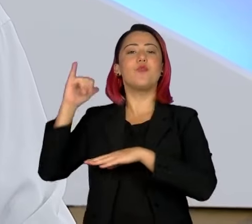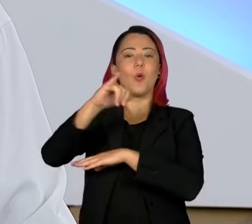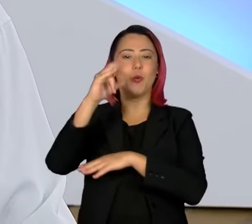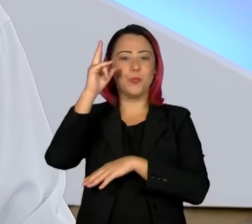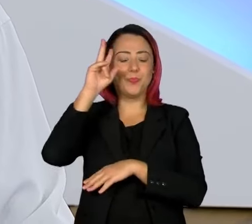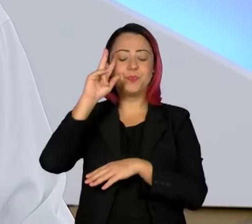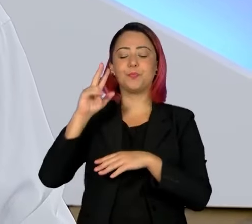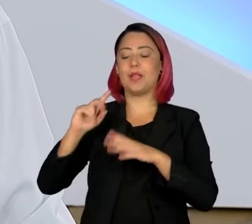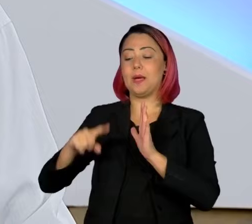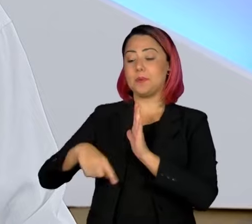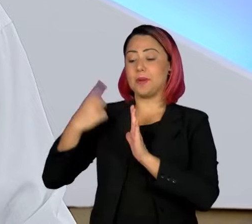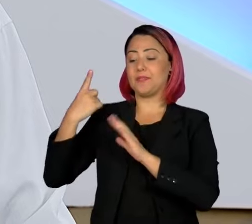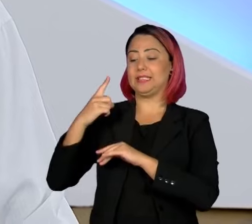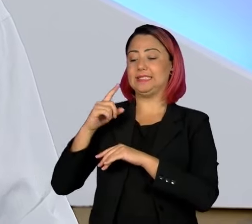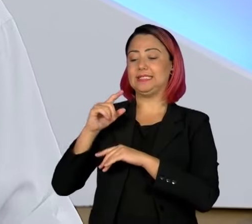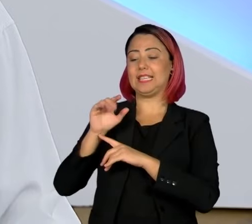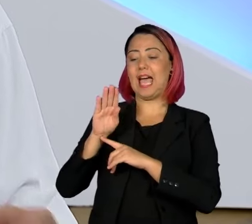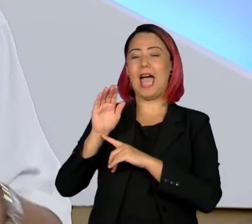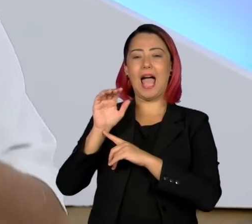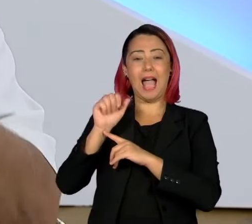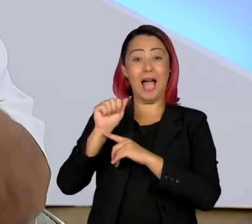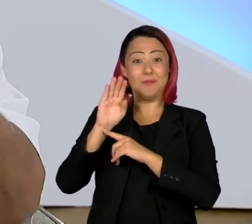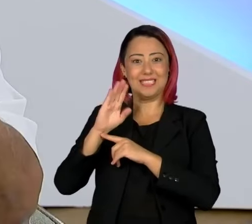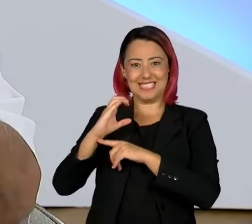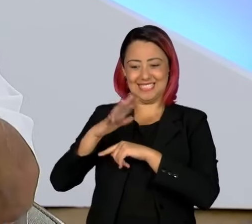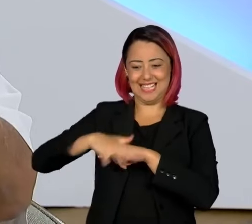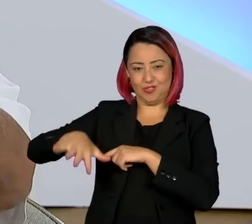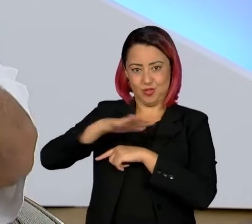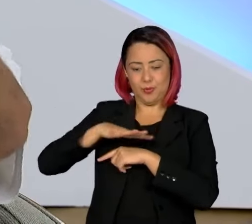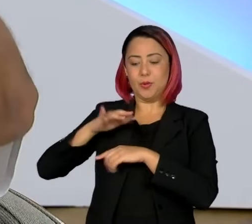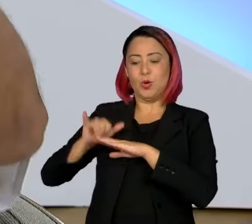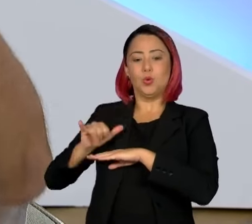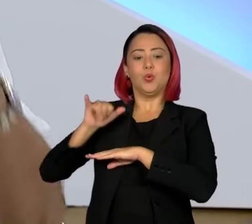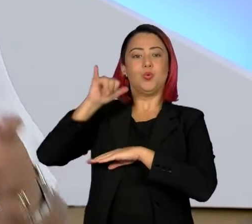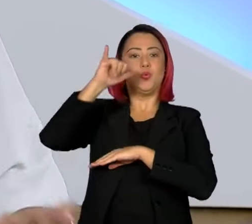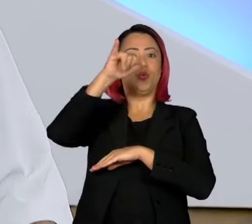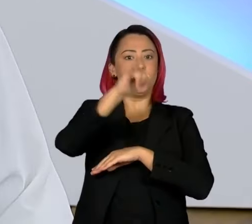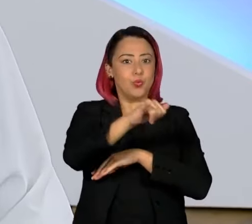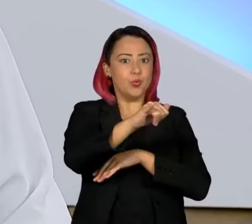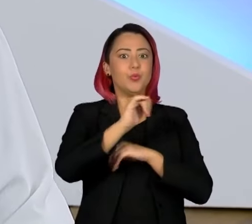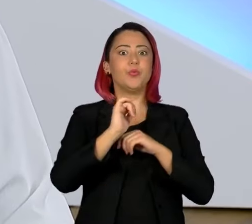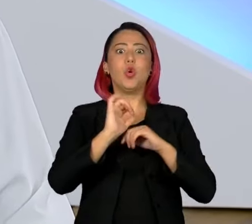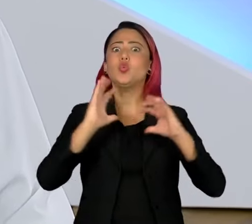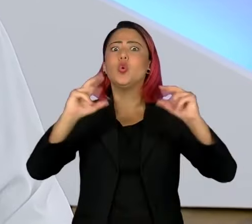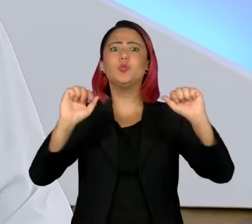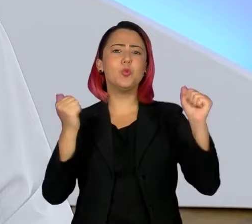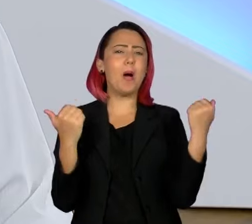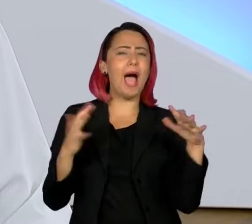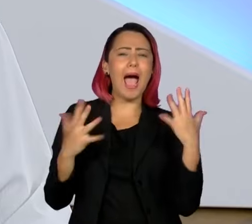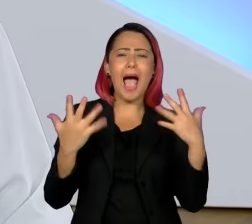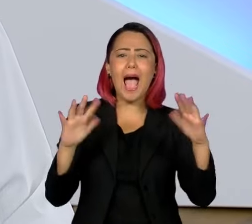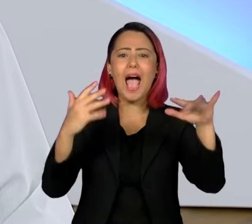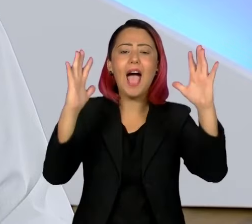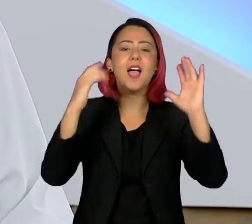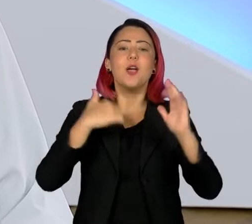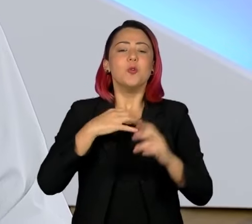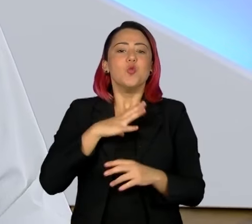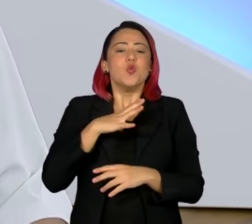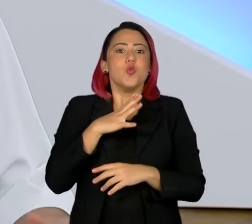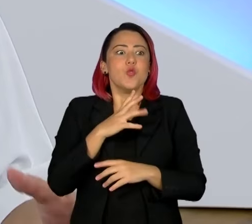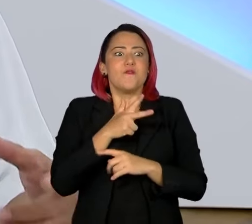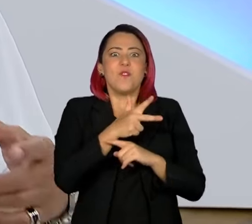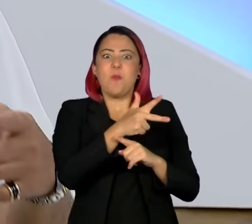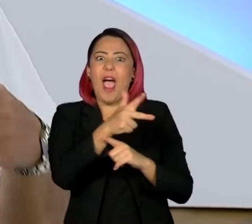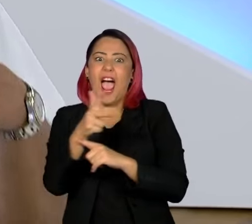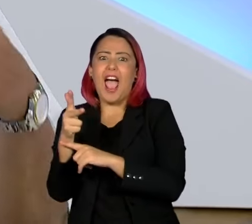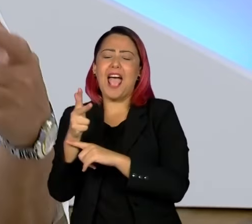voo, quando saí do AVC, eu não tive coragem de pegar o telefone e ficar filmando as pessoas. Eu achei que aquilo ali era querer